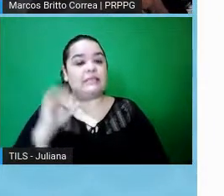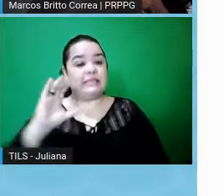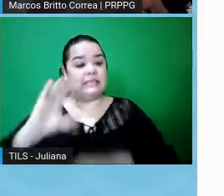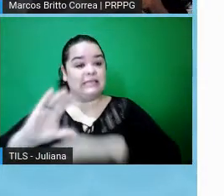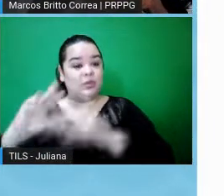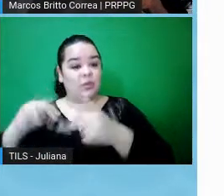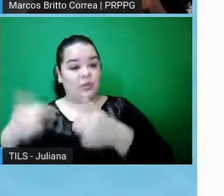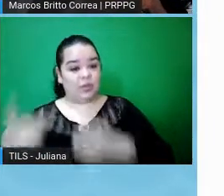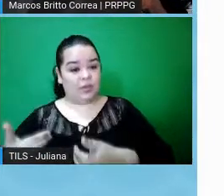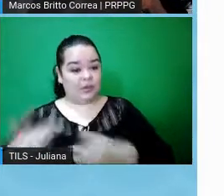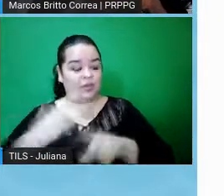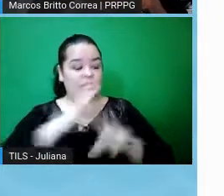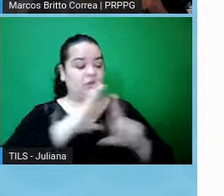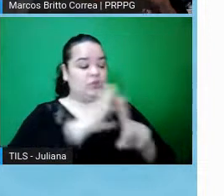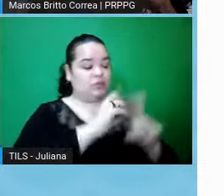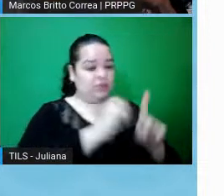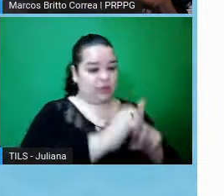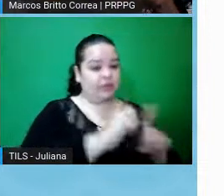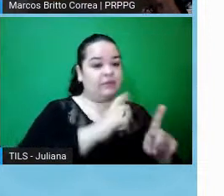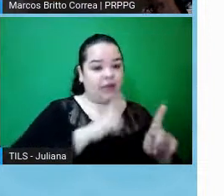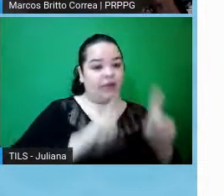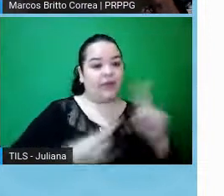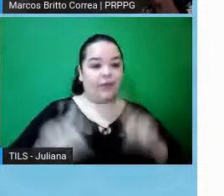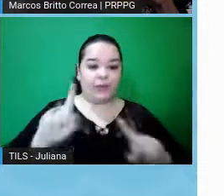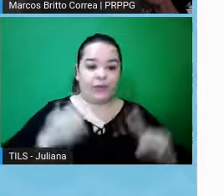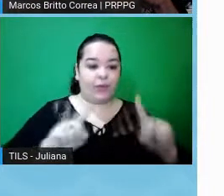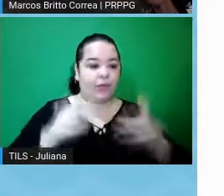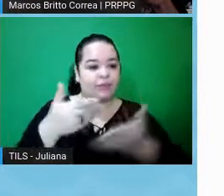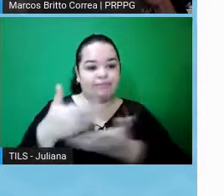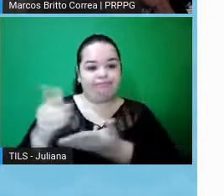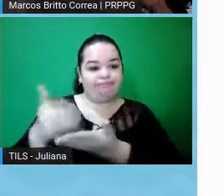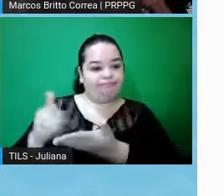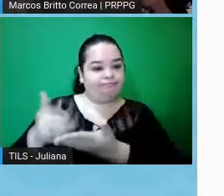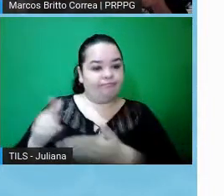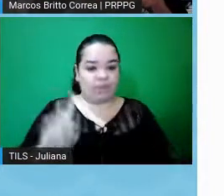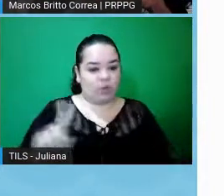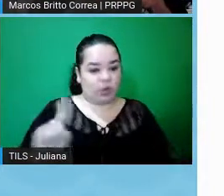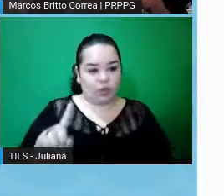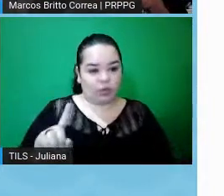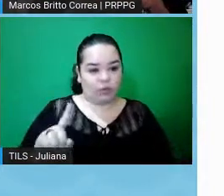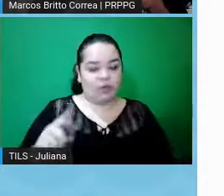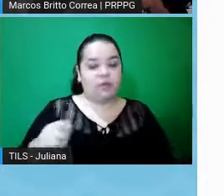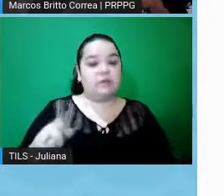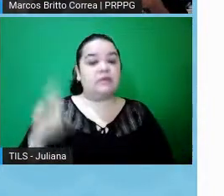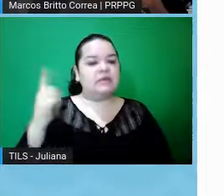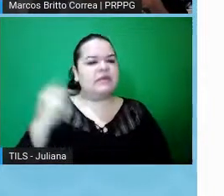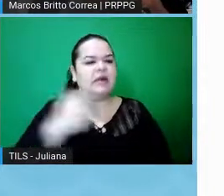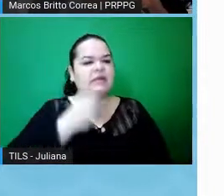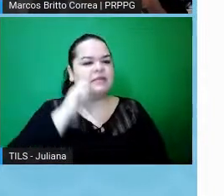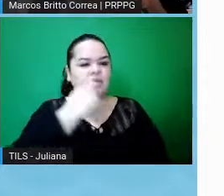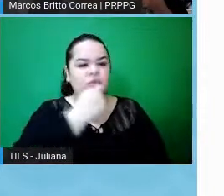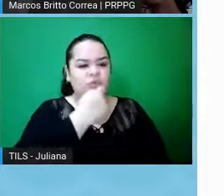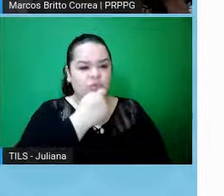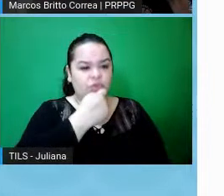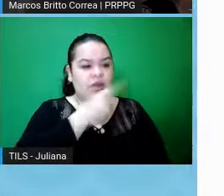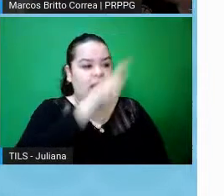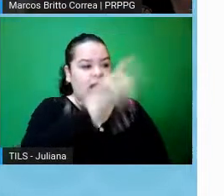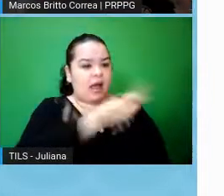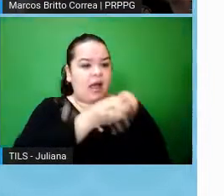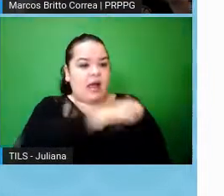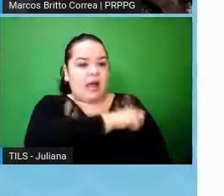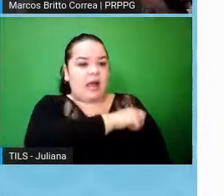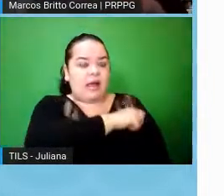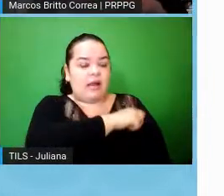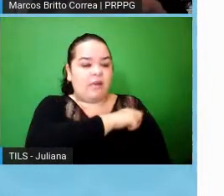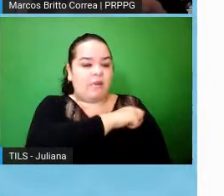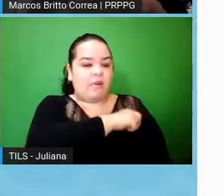e sociais, mas aí, na área da odontologia, eu fiz um trabalho com os estudantes de análise de incidentes